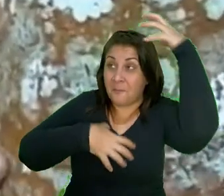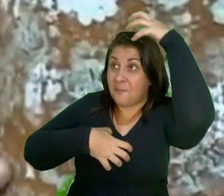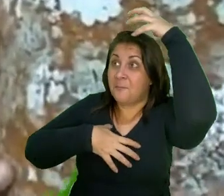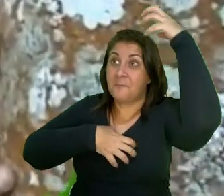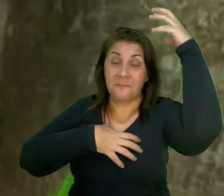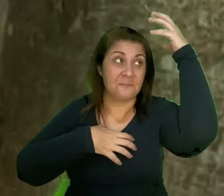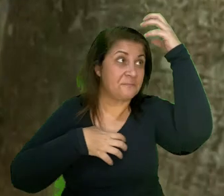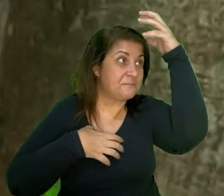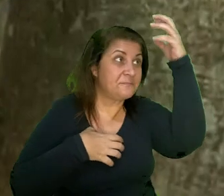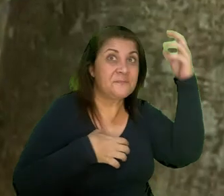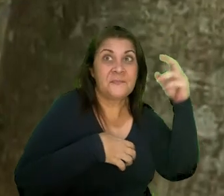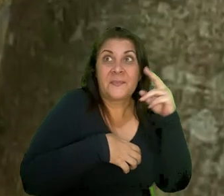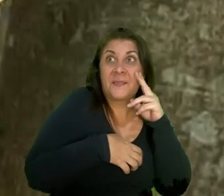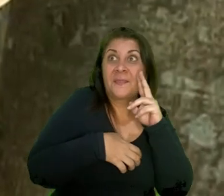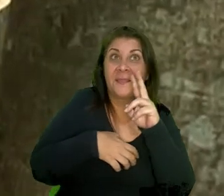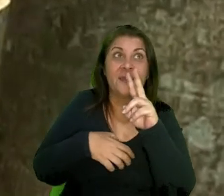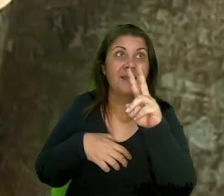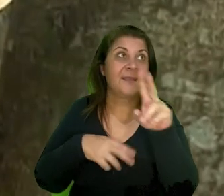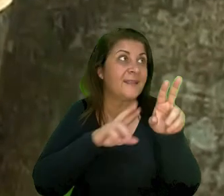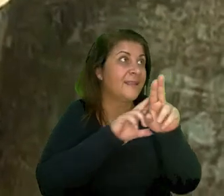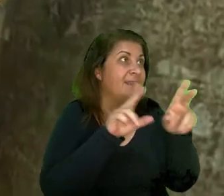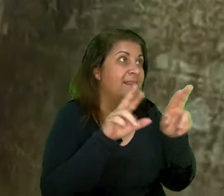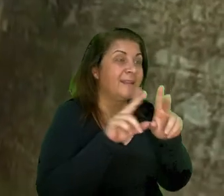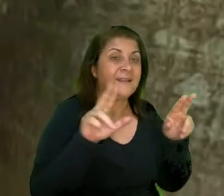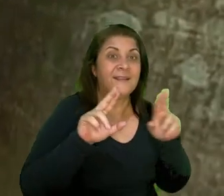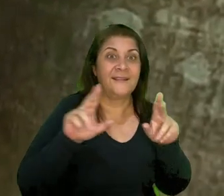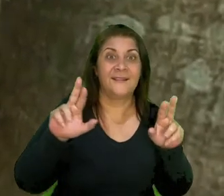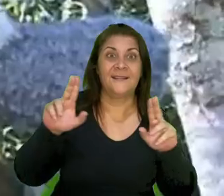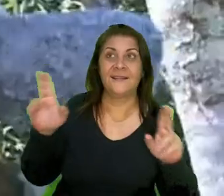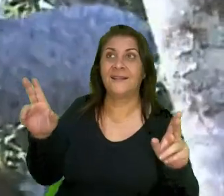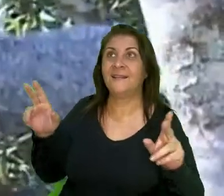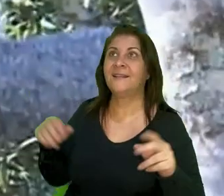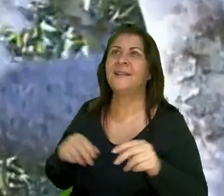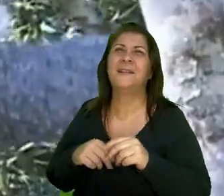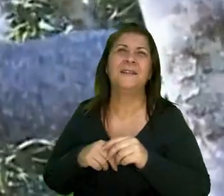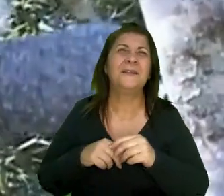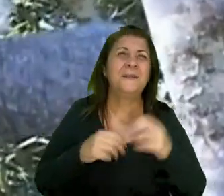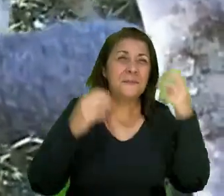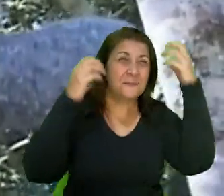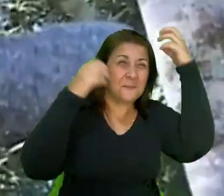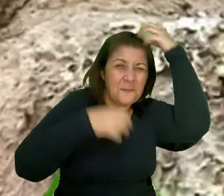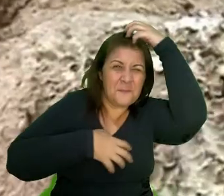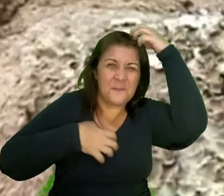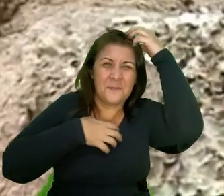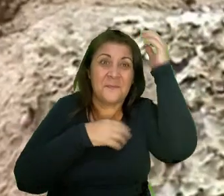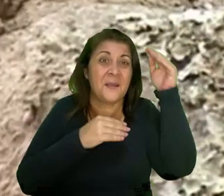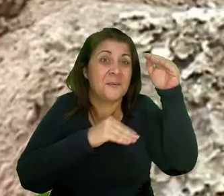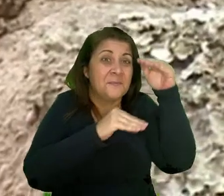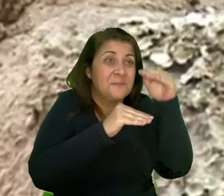leão, dourado Macaco, burique, coro, saqueiro